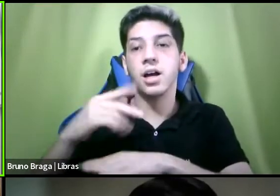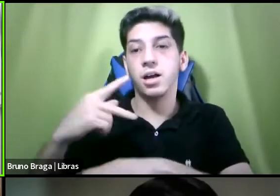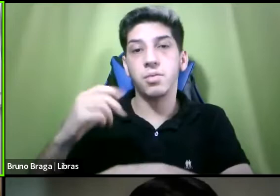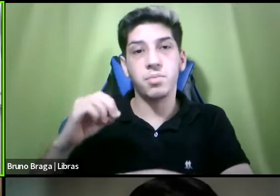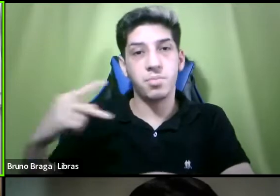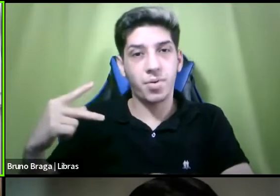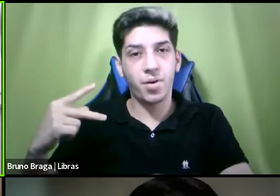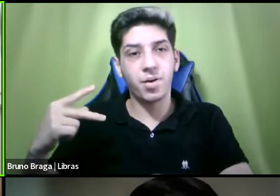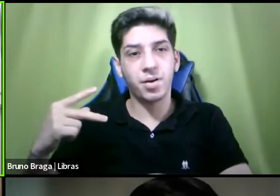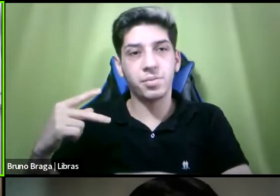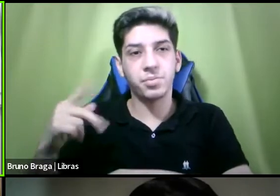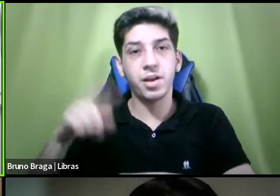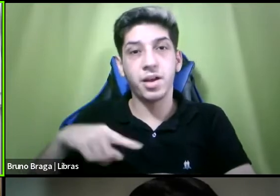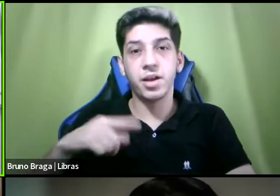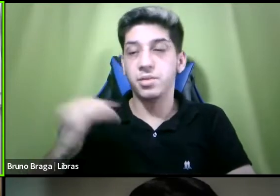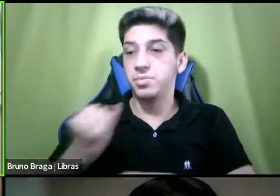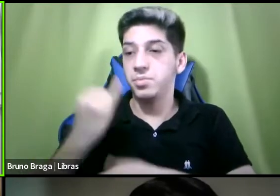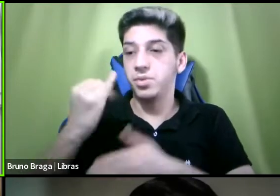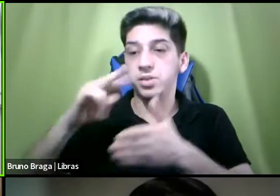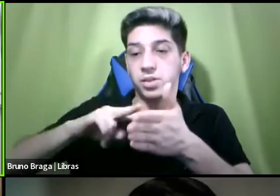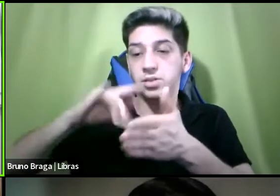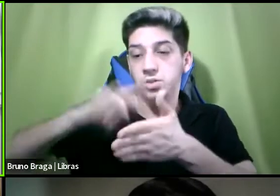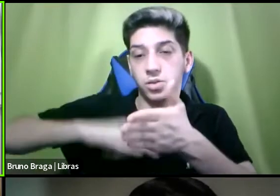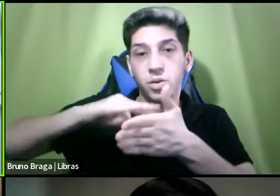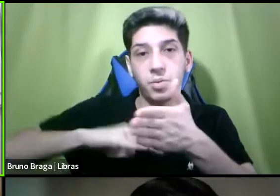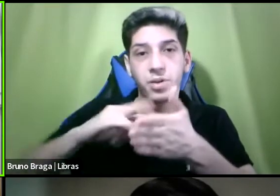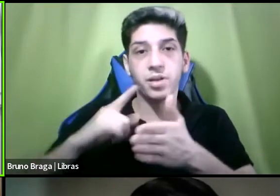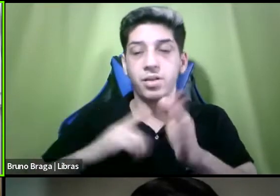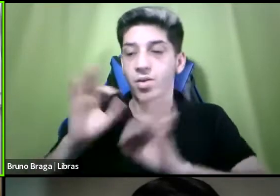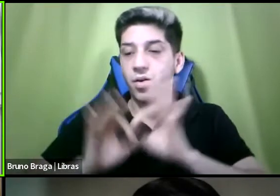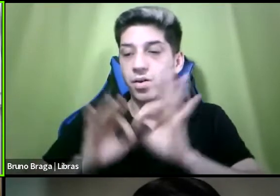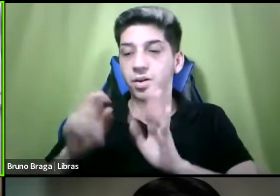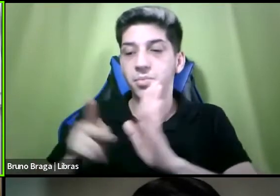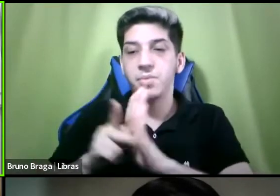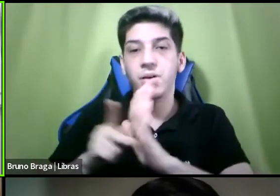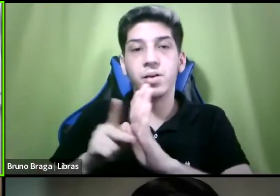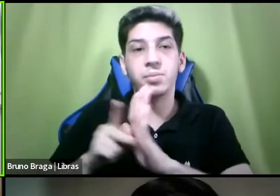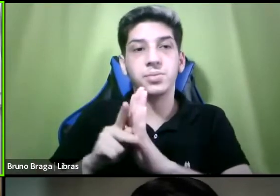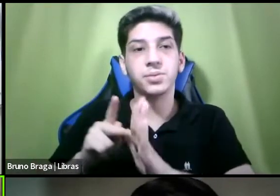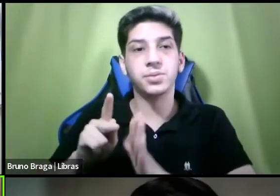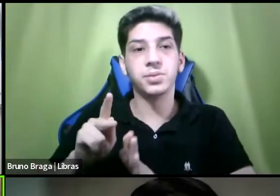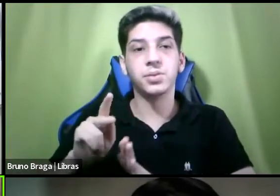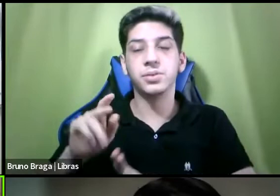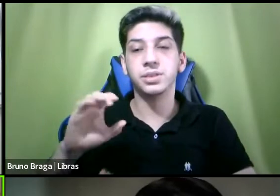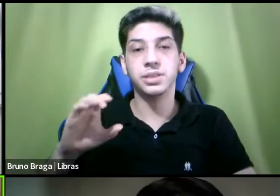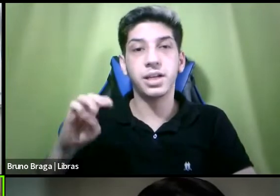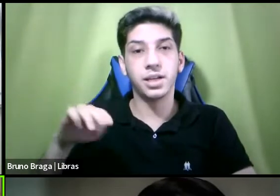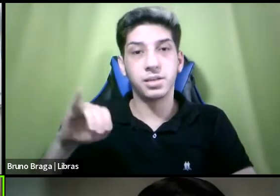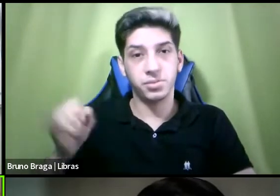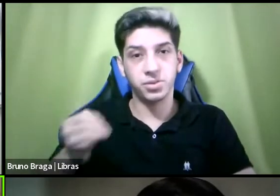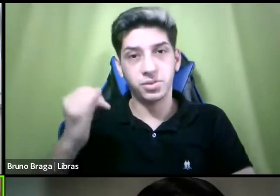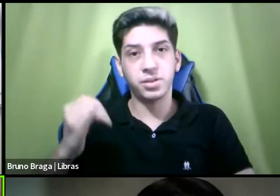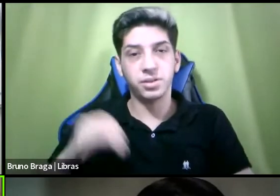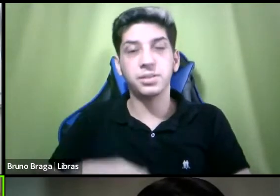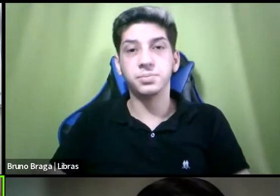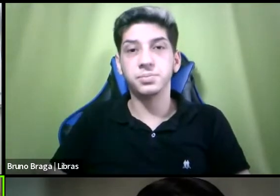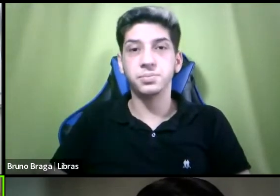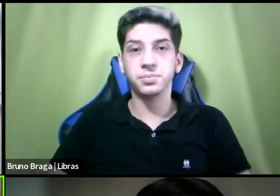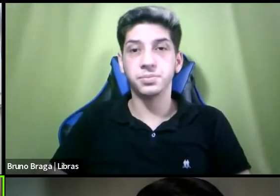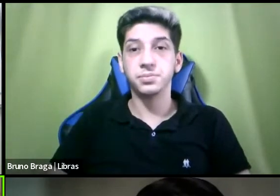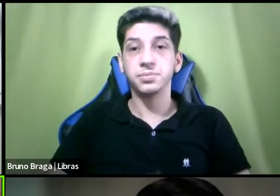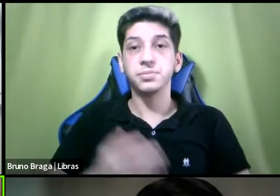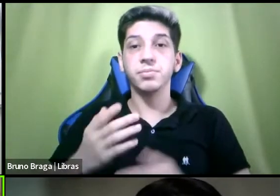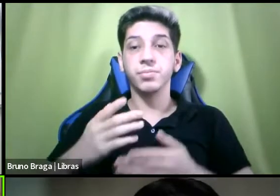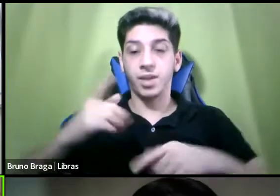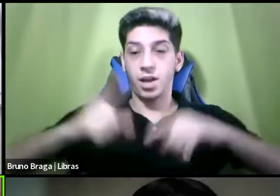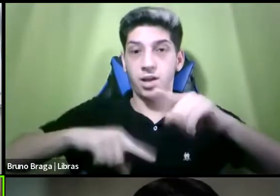esse importante documento que foi produzido pelo CNJ o material todo